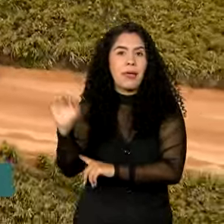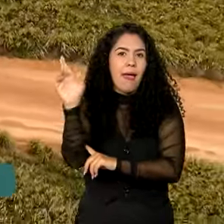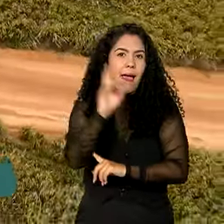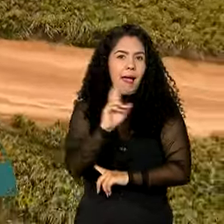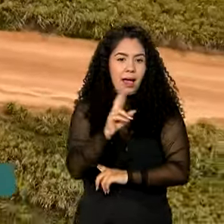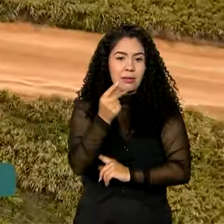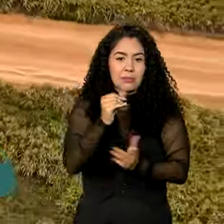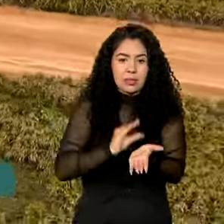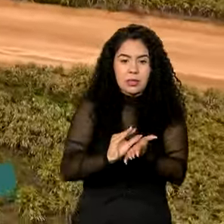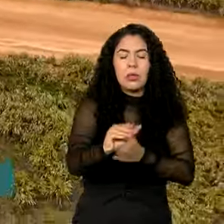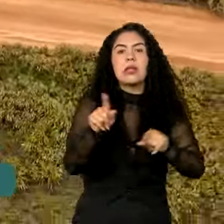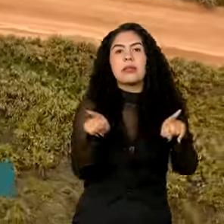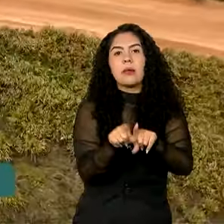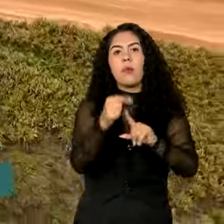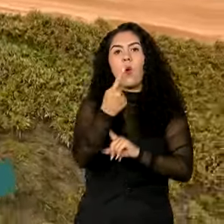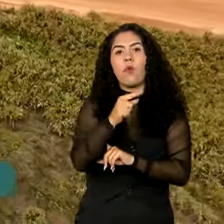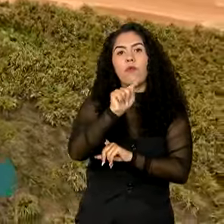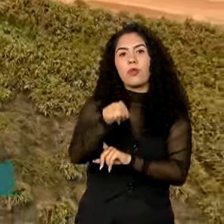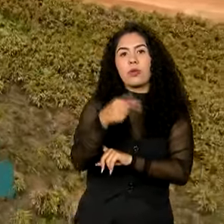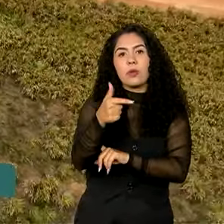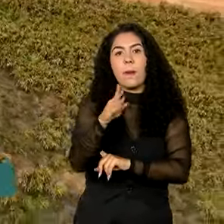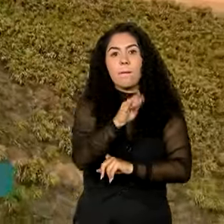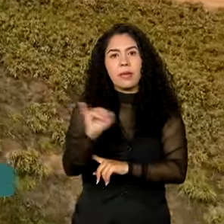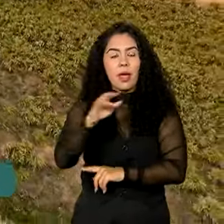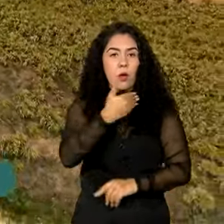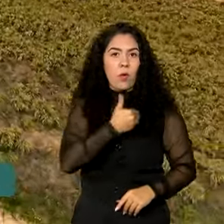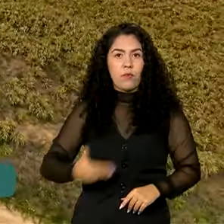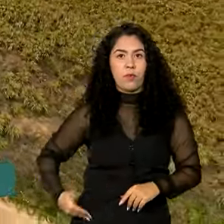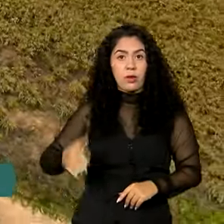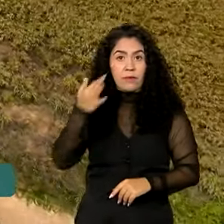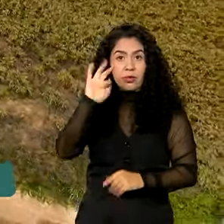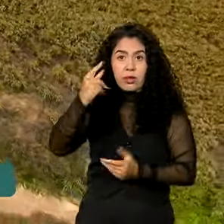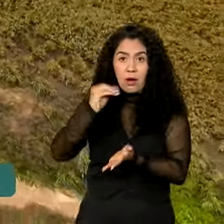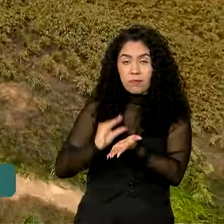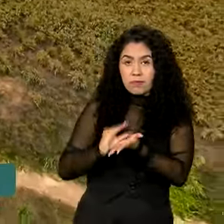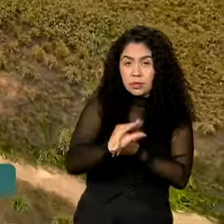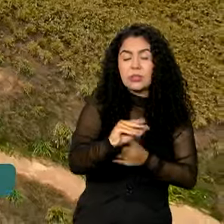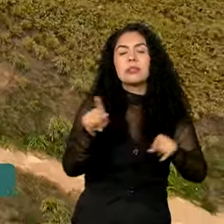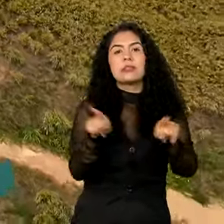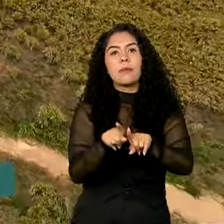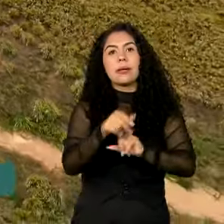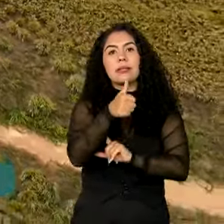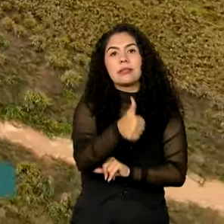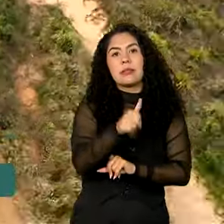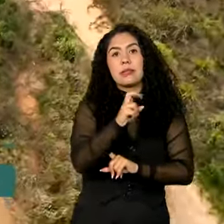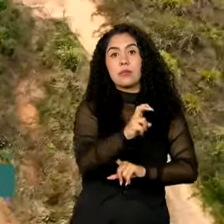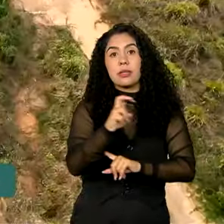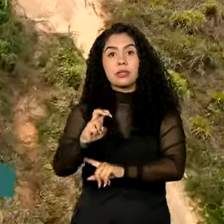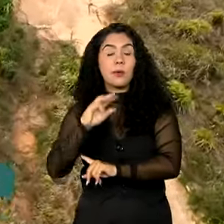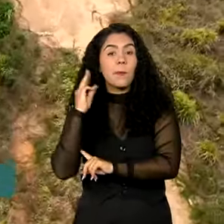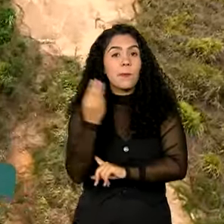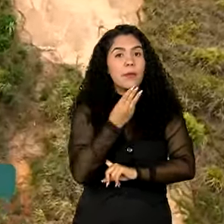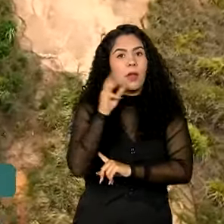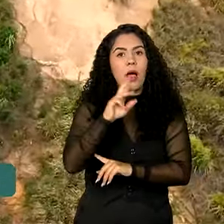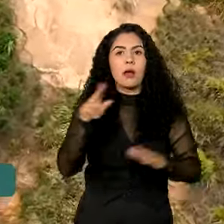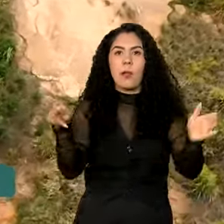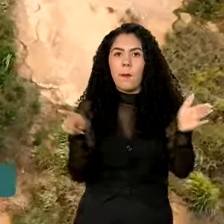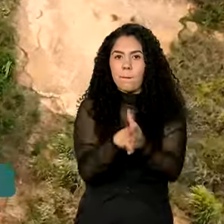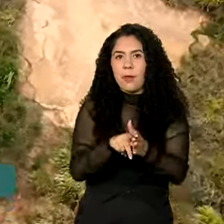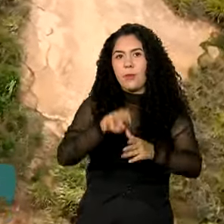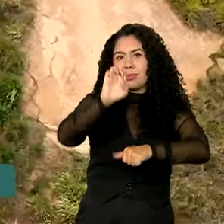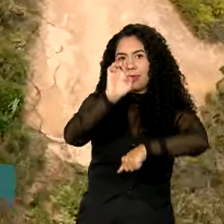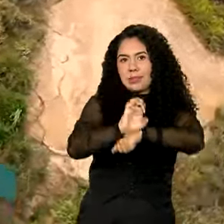1,2 bilhão em recursos federais e 155 milhões do estado da